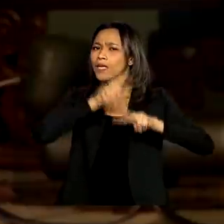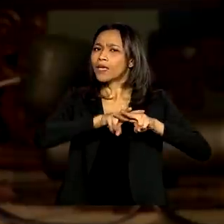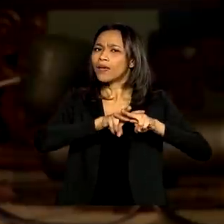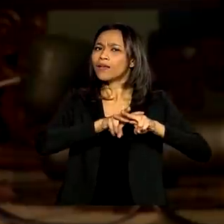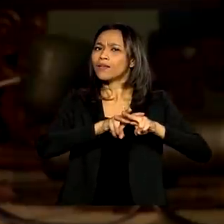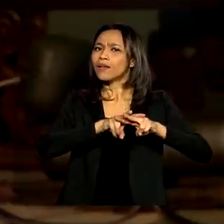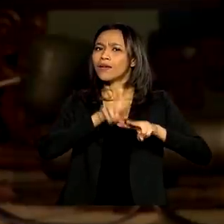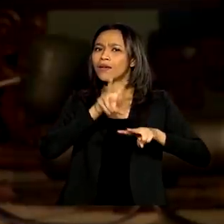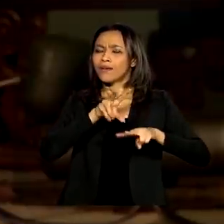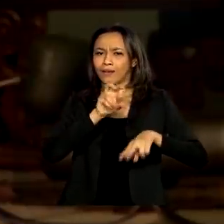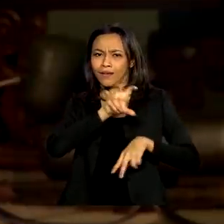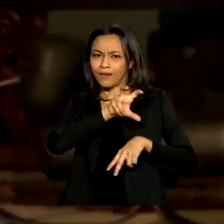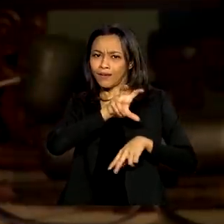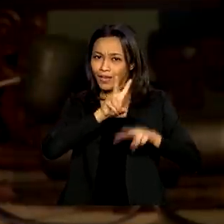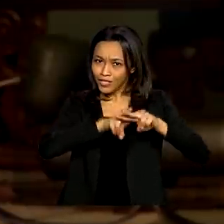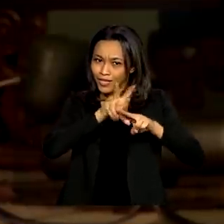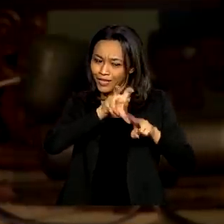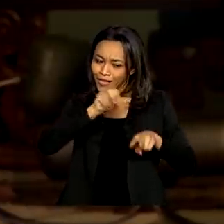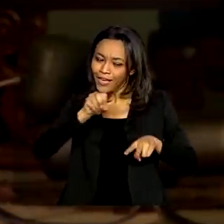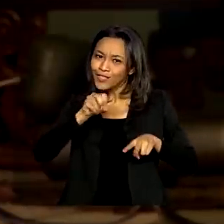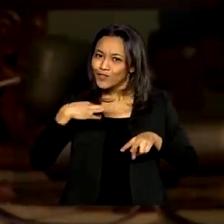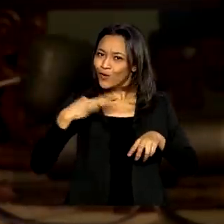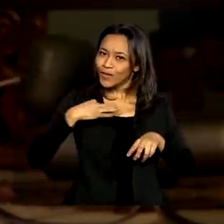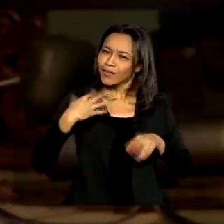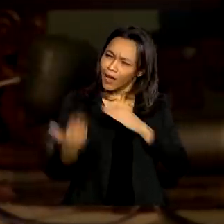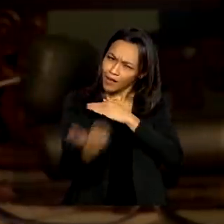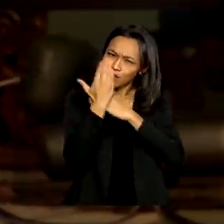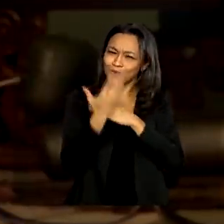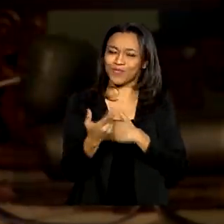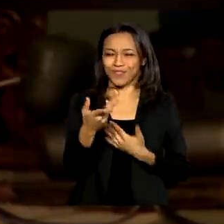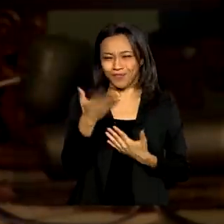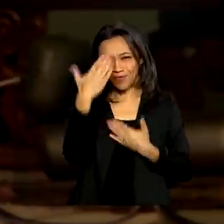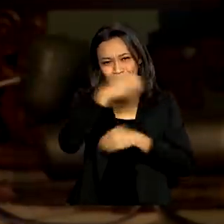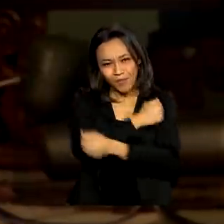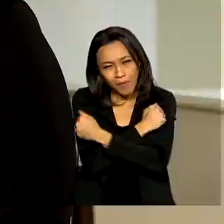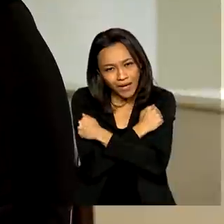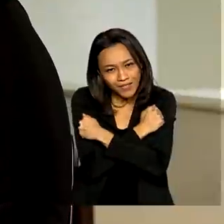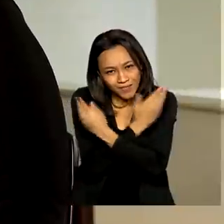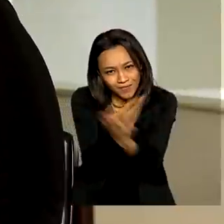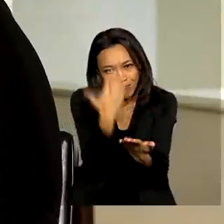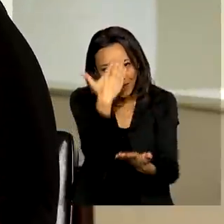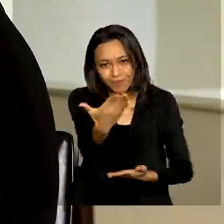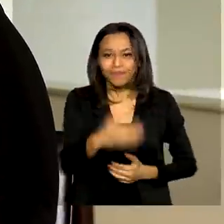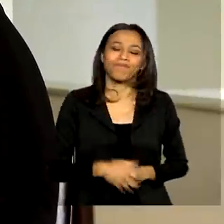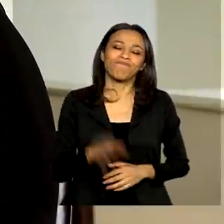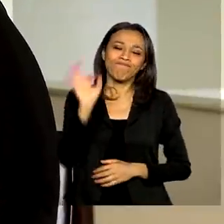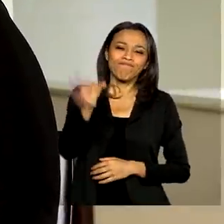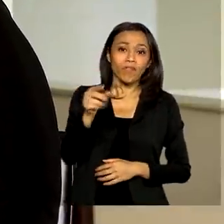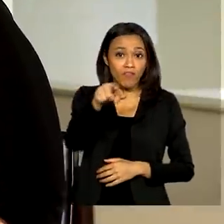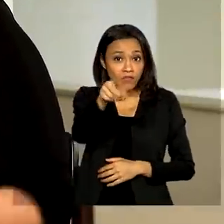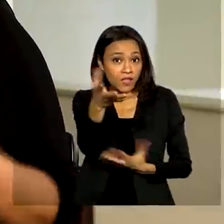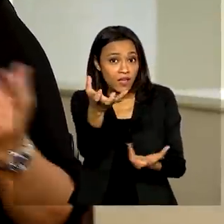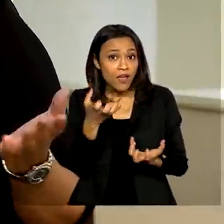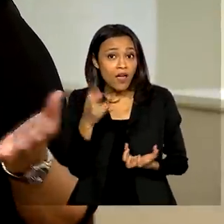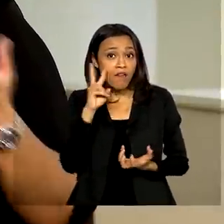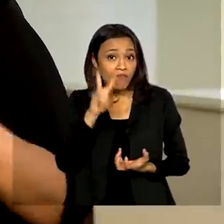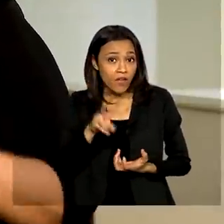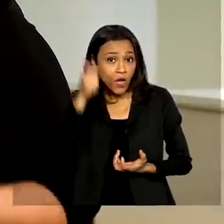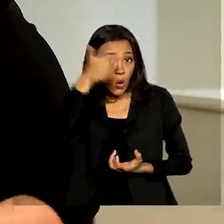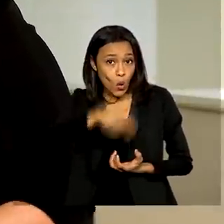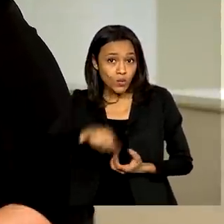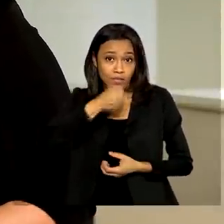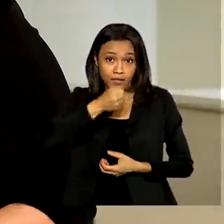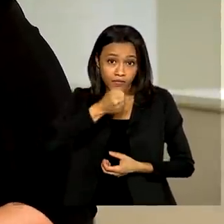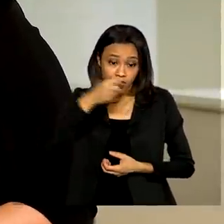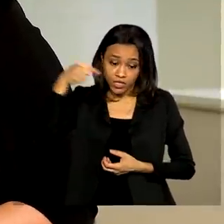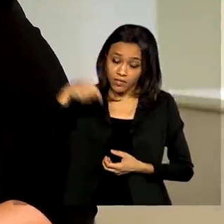voluntários já nos ajude a ajudar o país. Um grande abraço Obrigado. Tá certo, ministro. E se você quiser rever esta ou